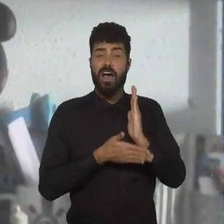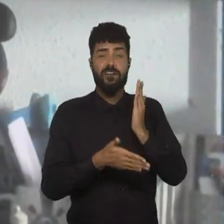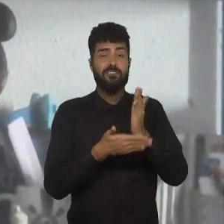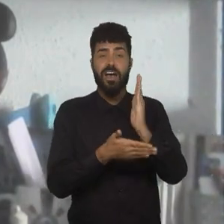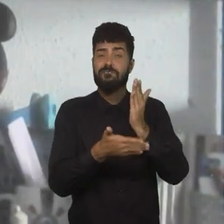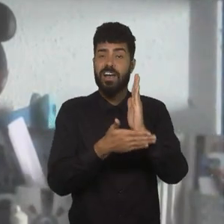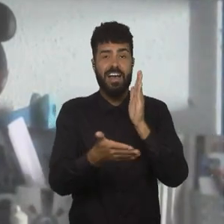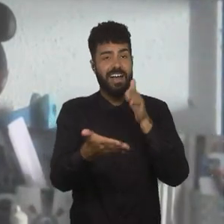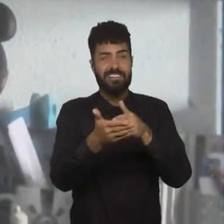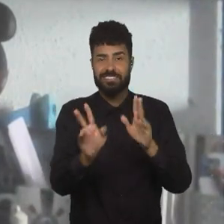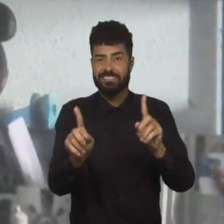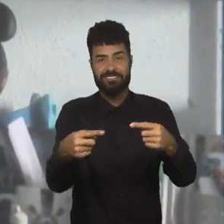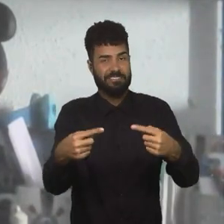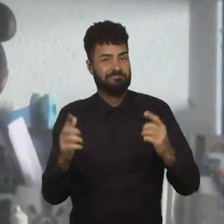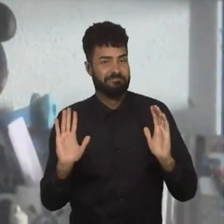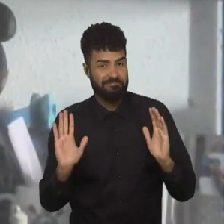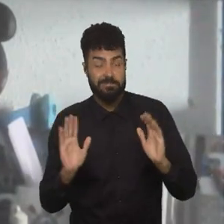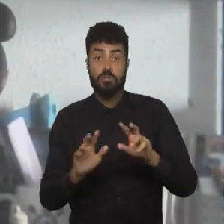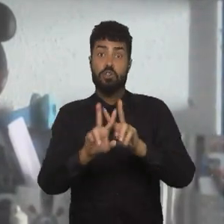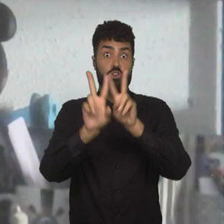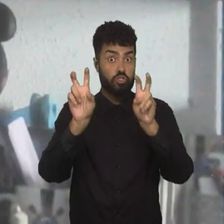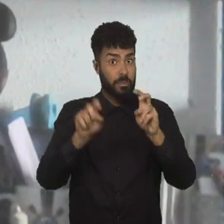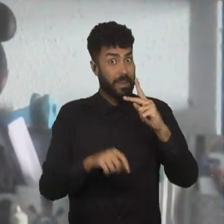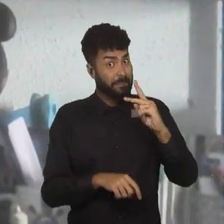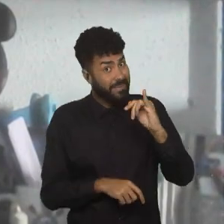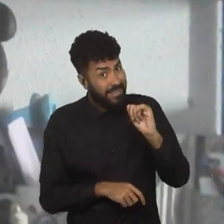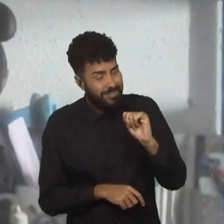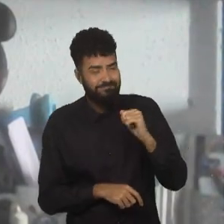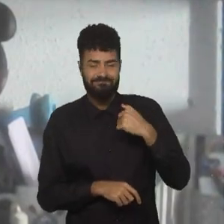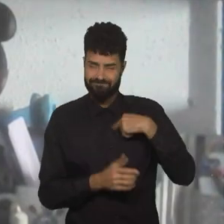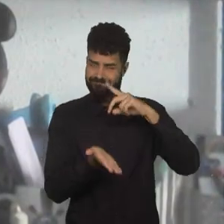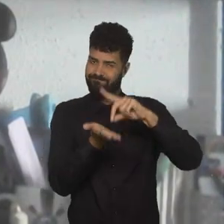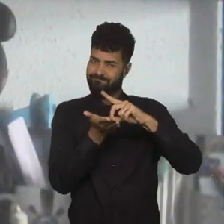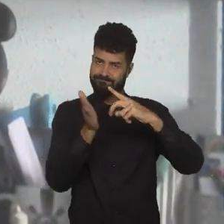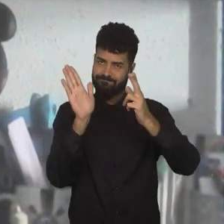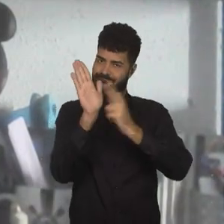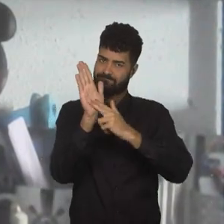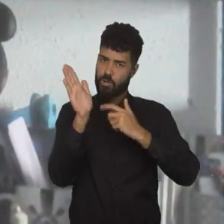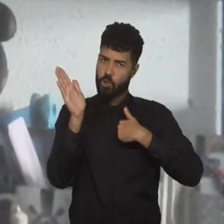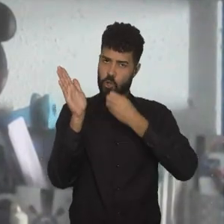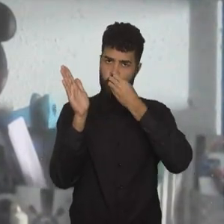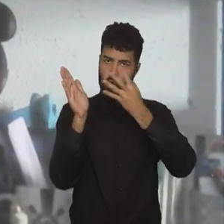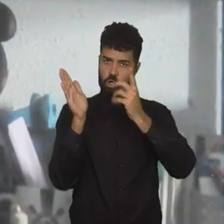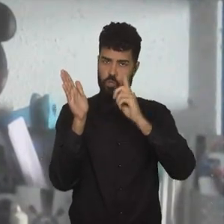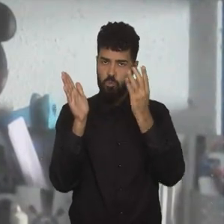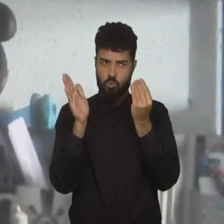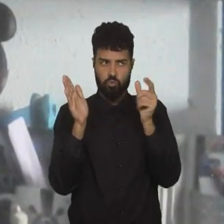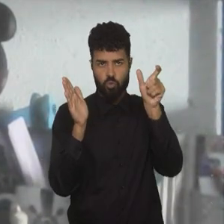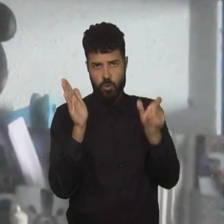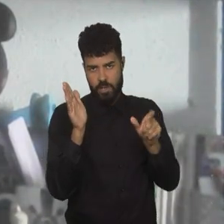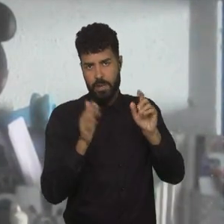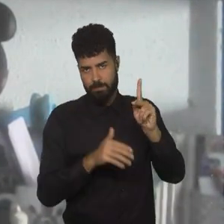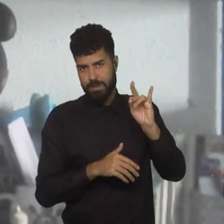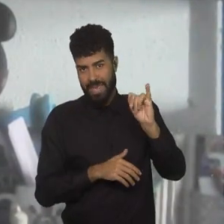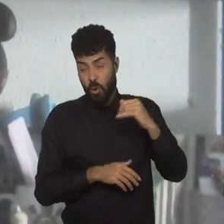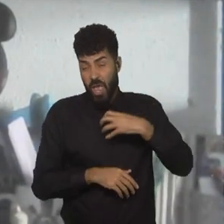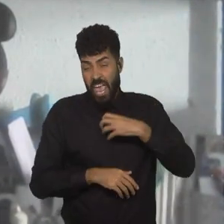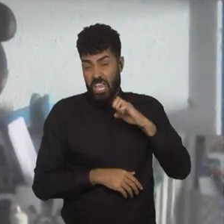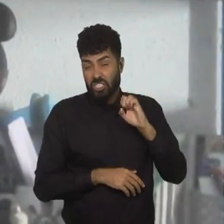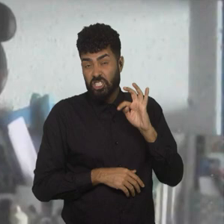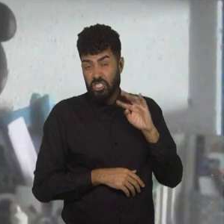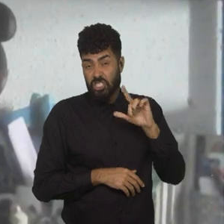lá. Agora, com relação a pia, eu não sou o maior fã da pia, tá, mas eu não sou muito fã do estilo,